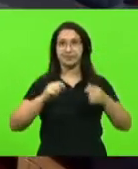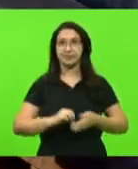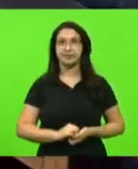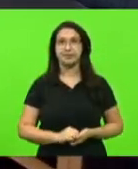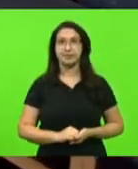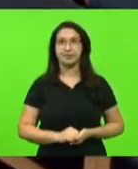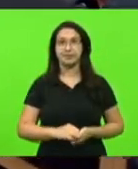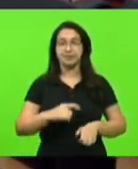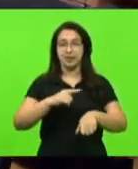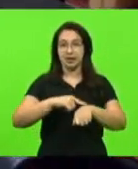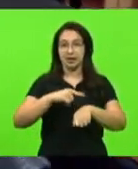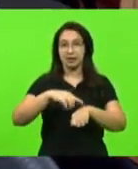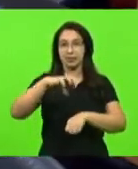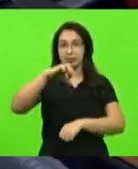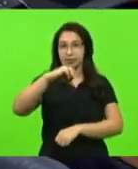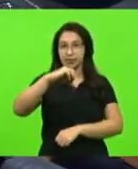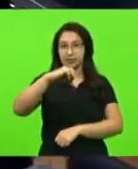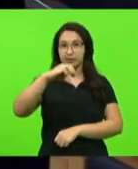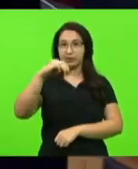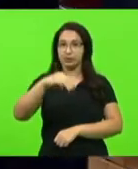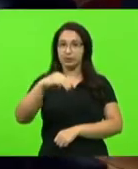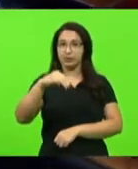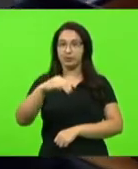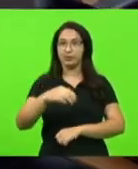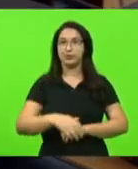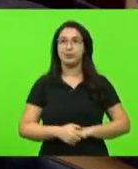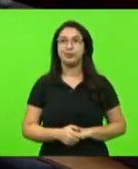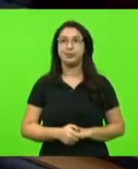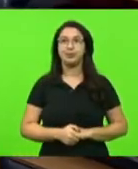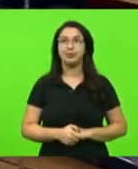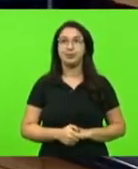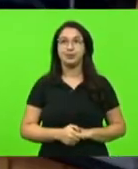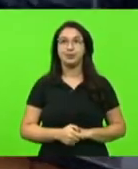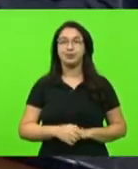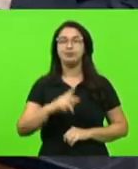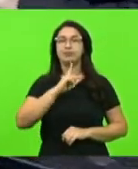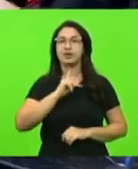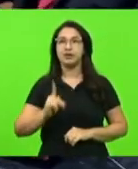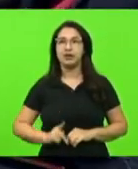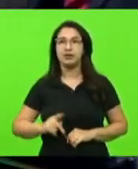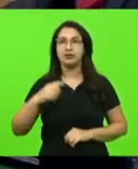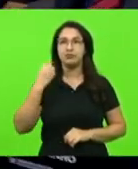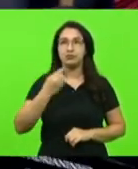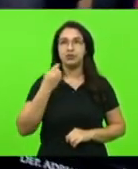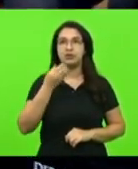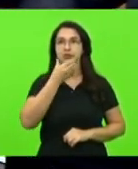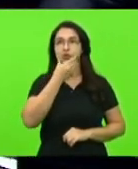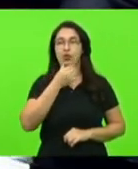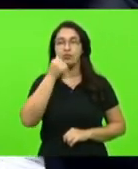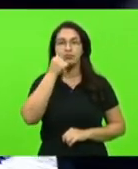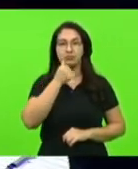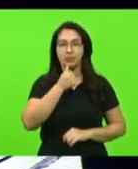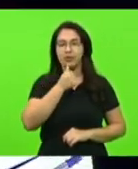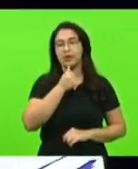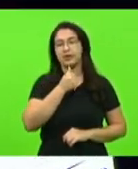por seis minutos. Senhor presidente, senhores deputados, senhoras deputadas, estimados